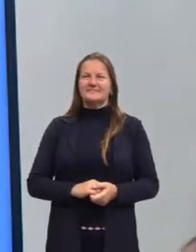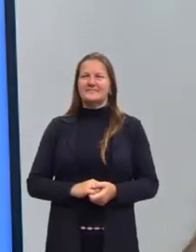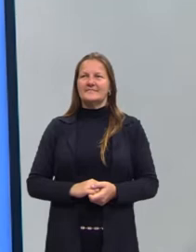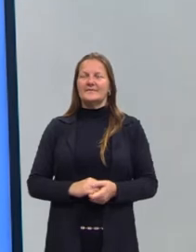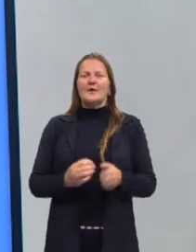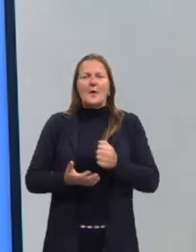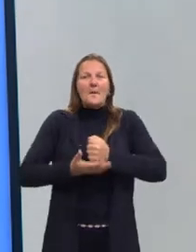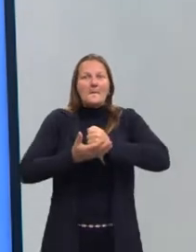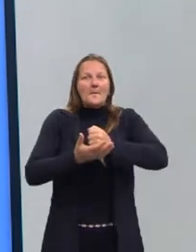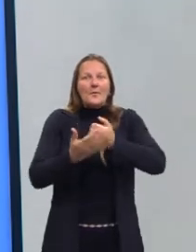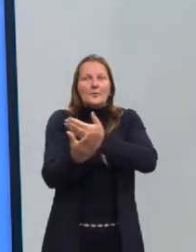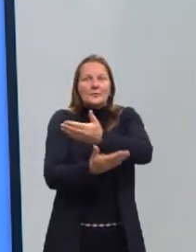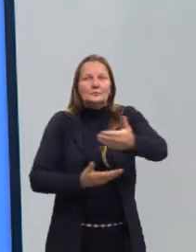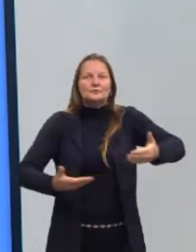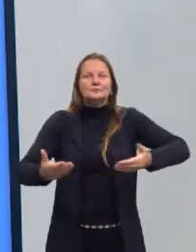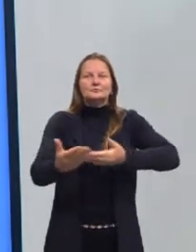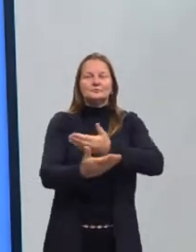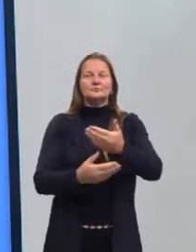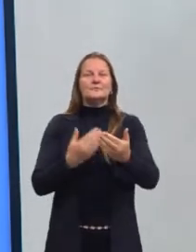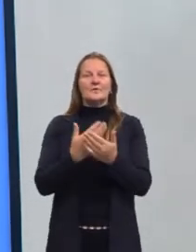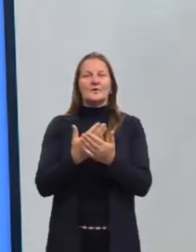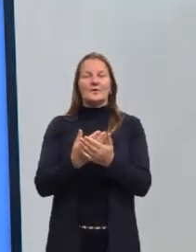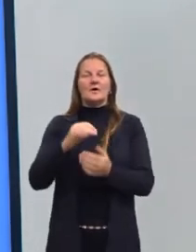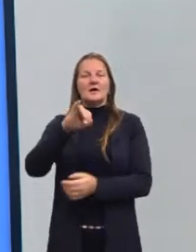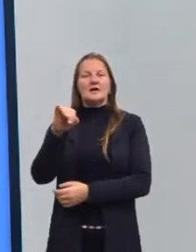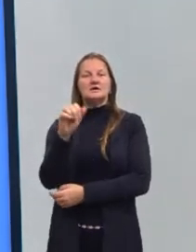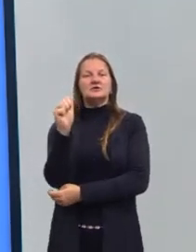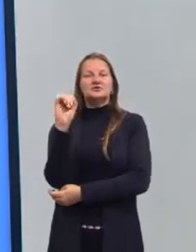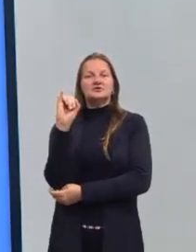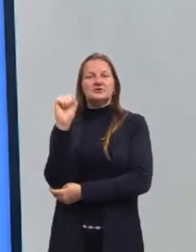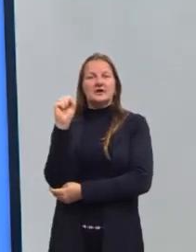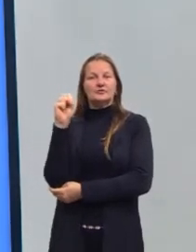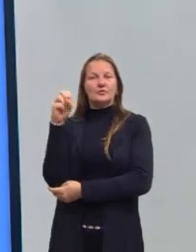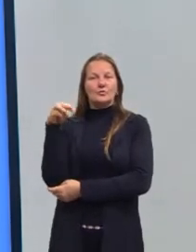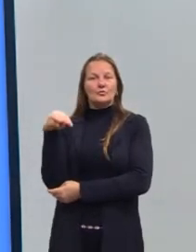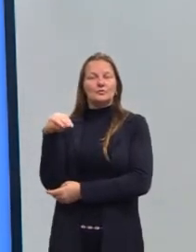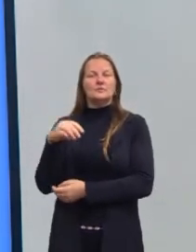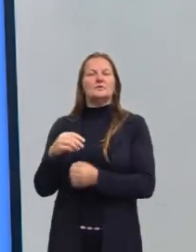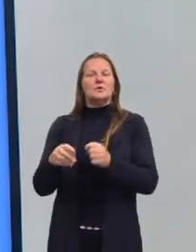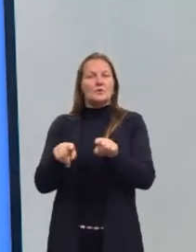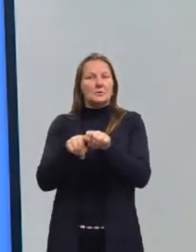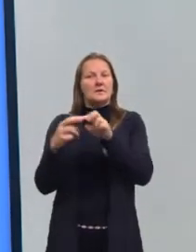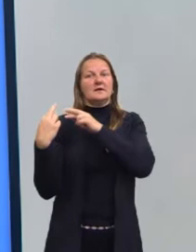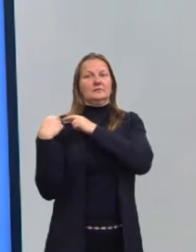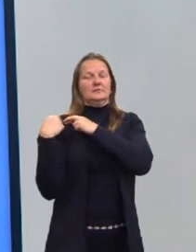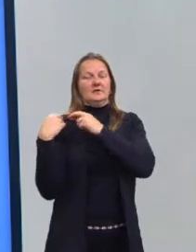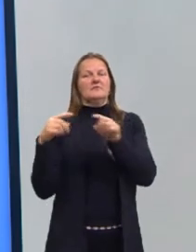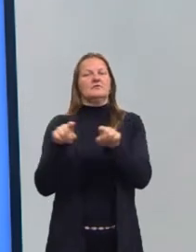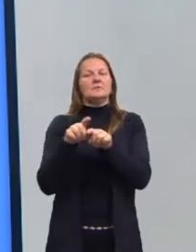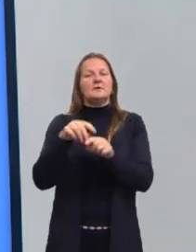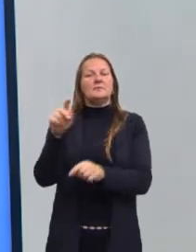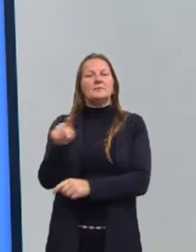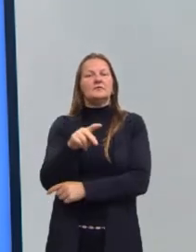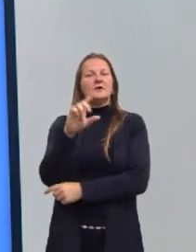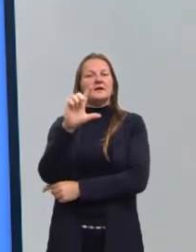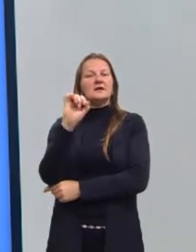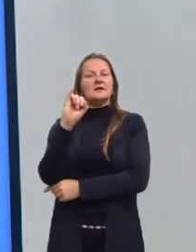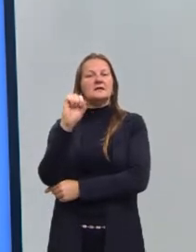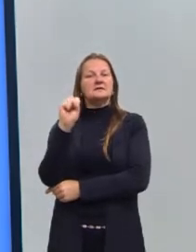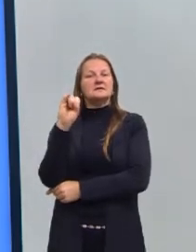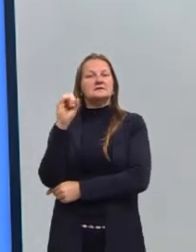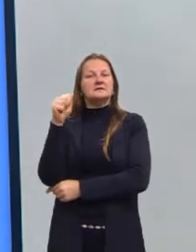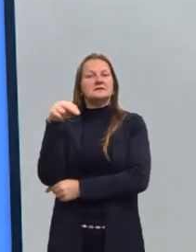apoio à produção dessas aulas, o professor Jason Paulo Bossa, nosso curador, e também a professora Lisiane,